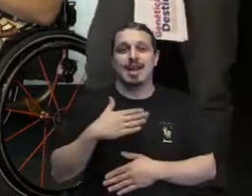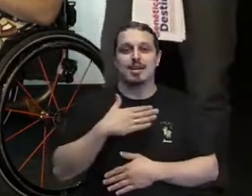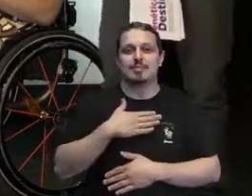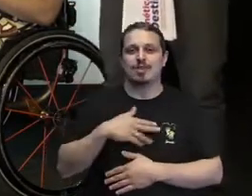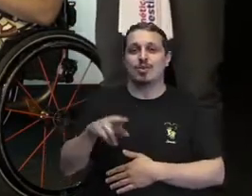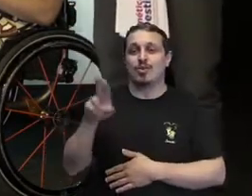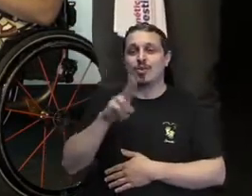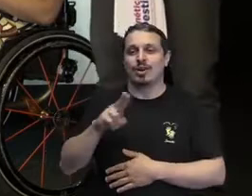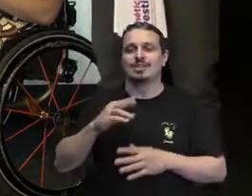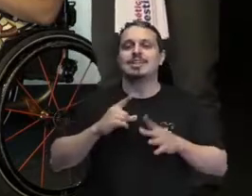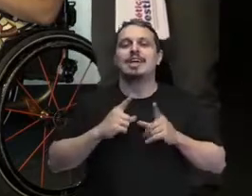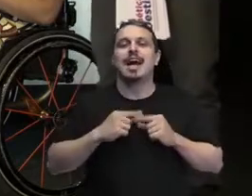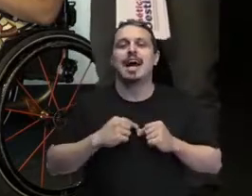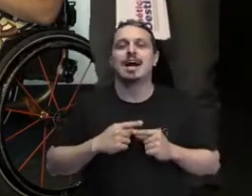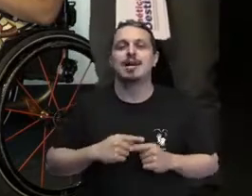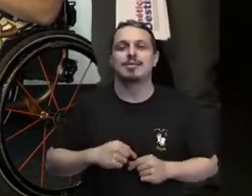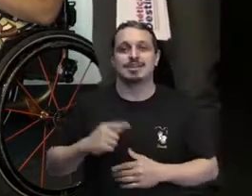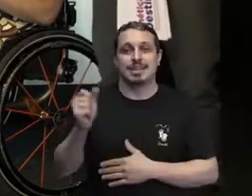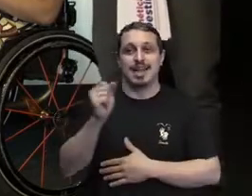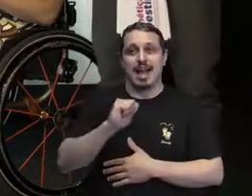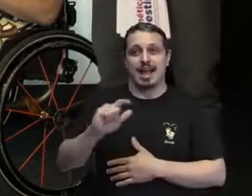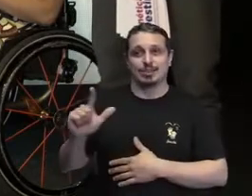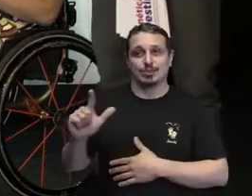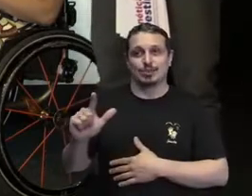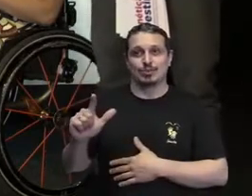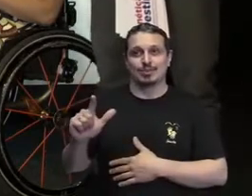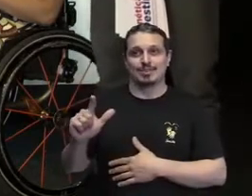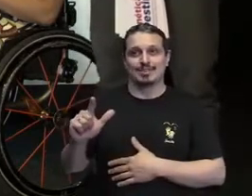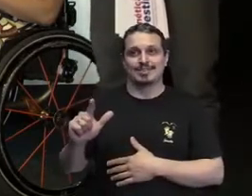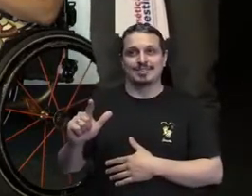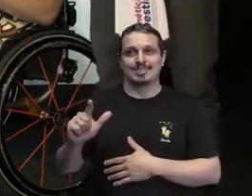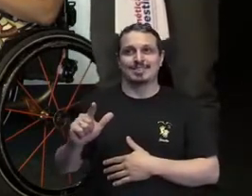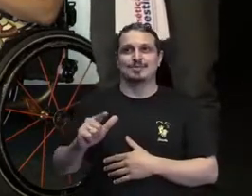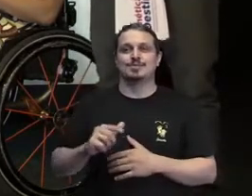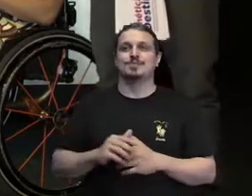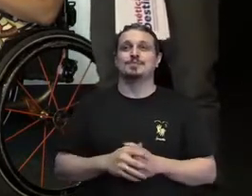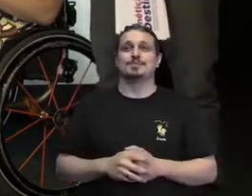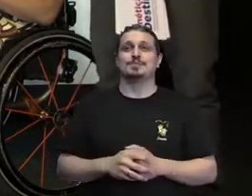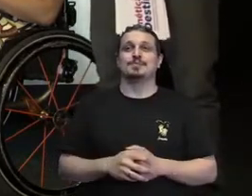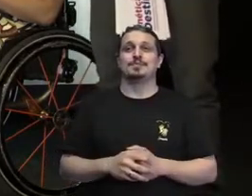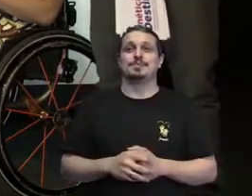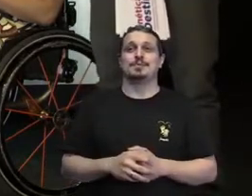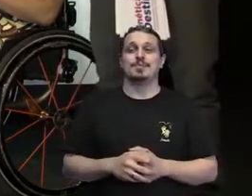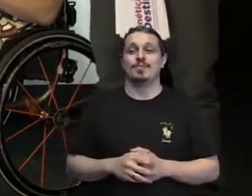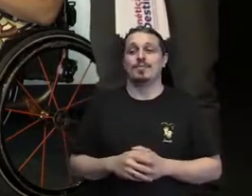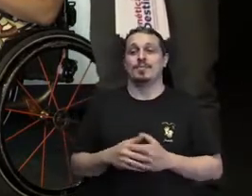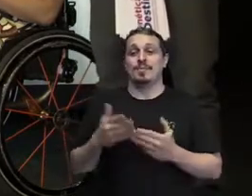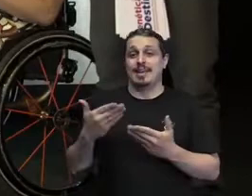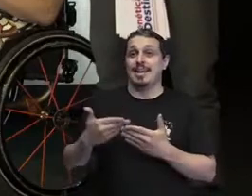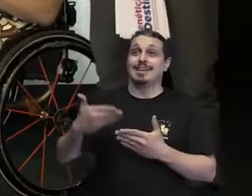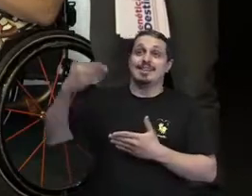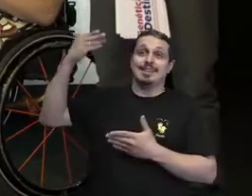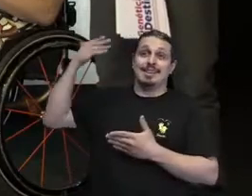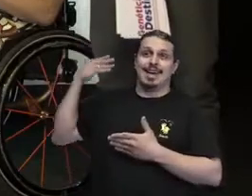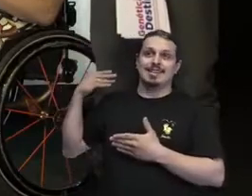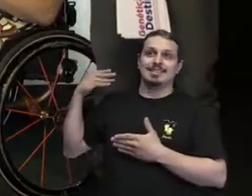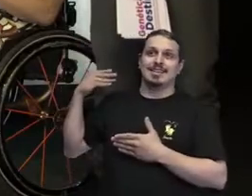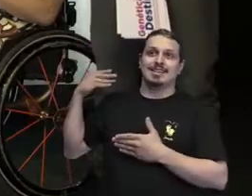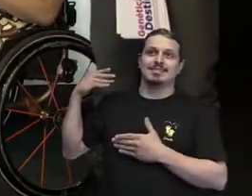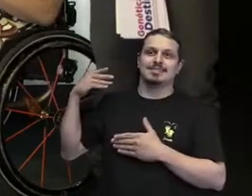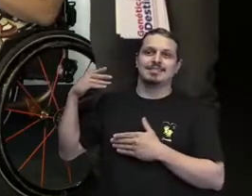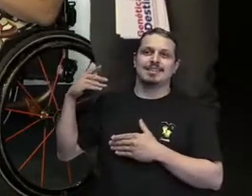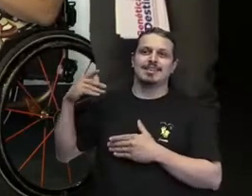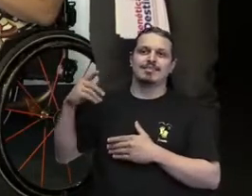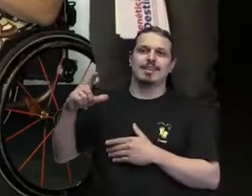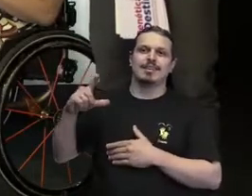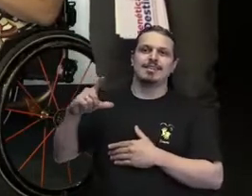camisa azul de botões, abotoada. E atrás de mim tem uma